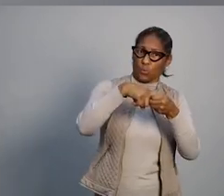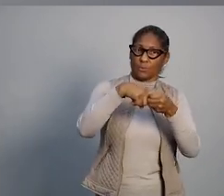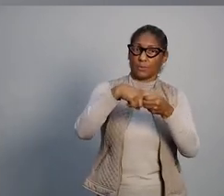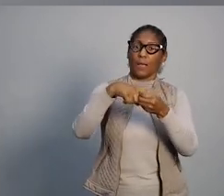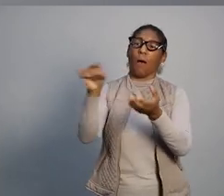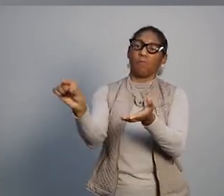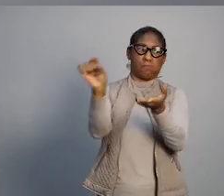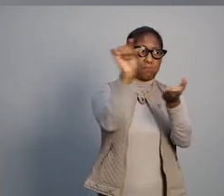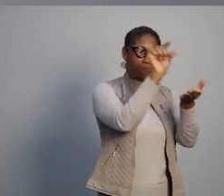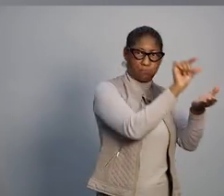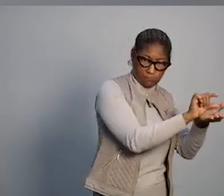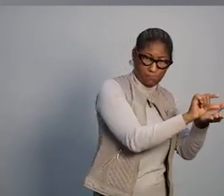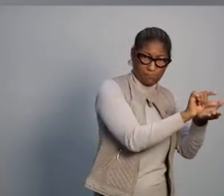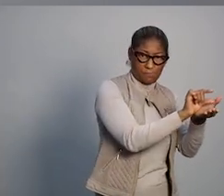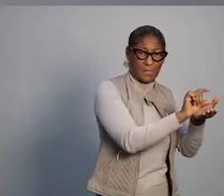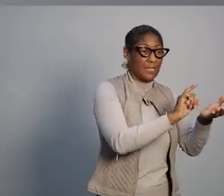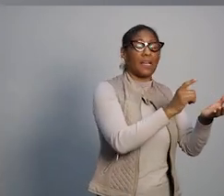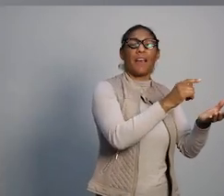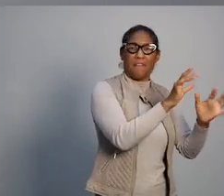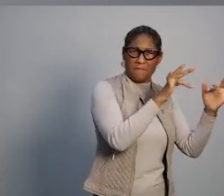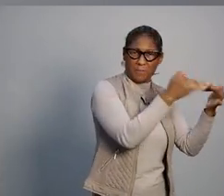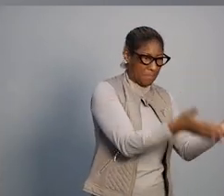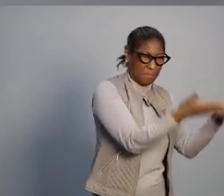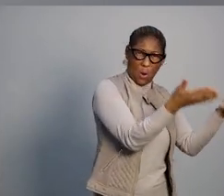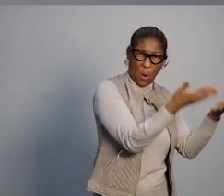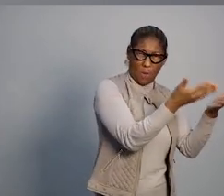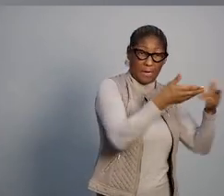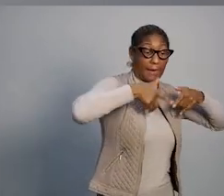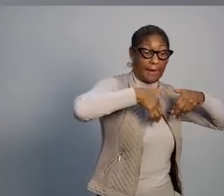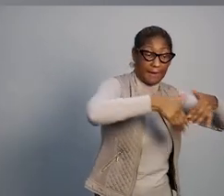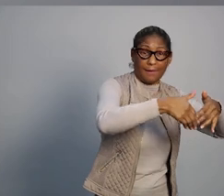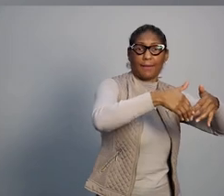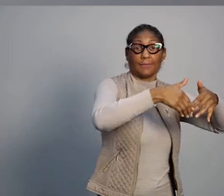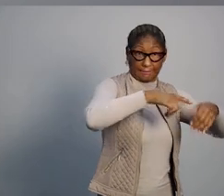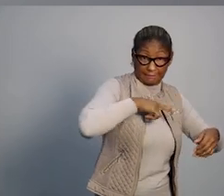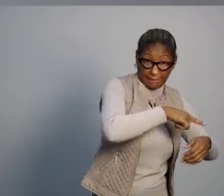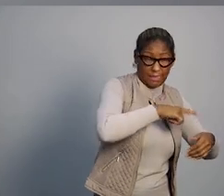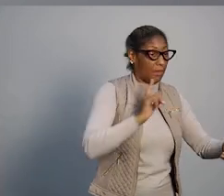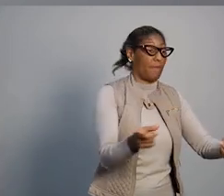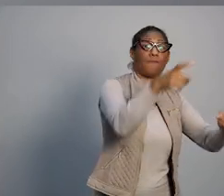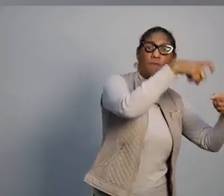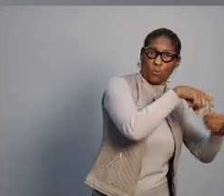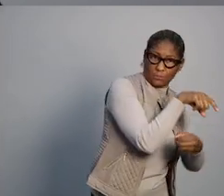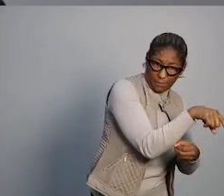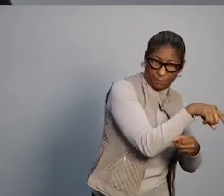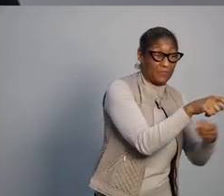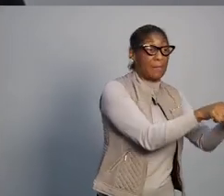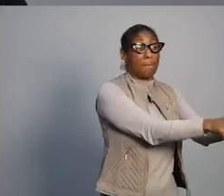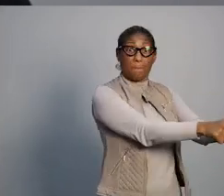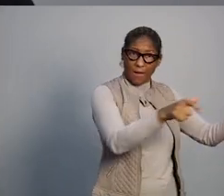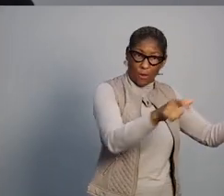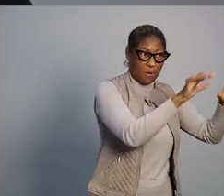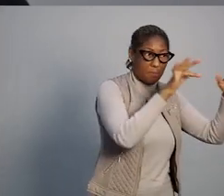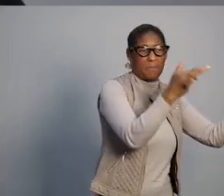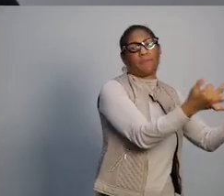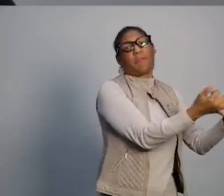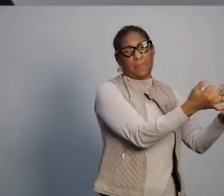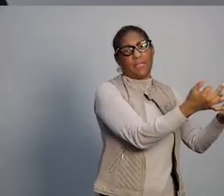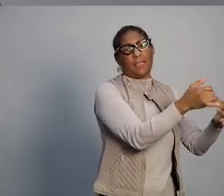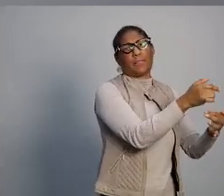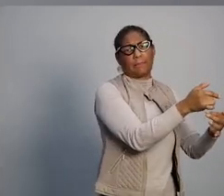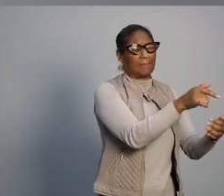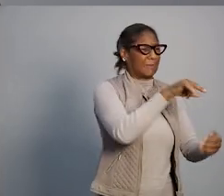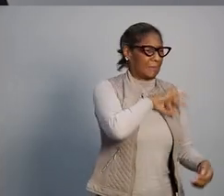vai ser devolvido uma parte do ICMS contido nas compras das famílias cadastradas e o percentual de devolução